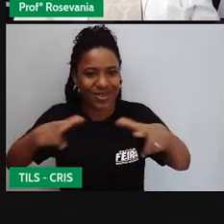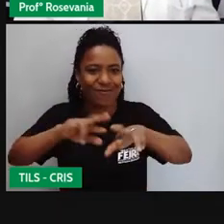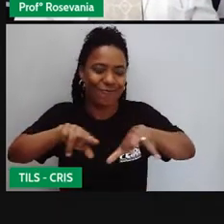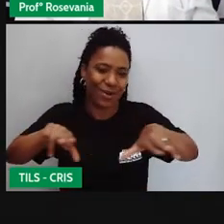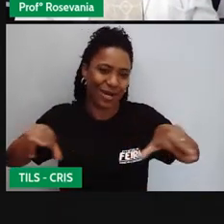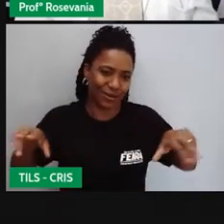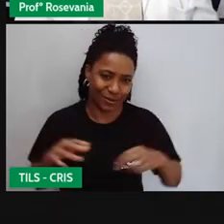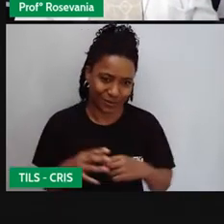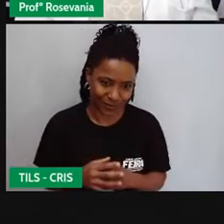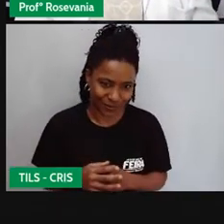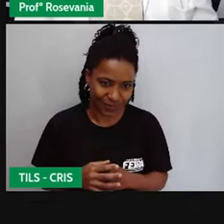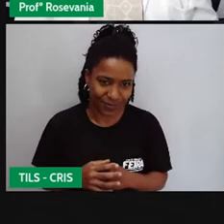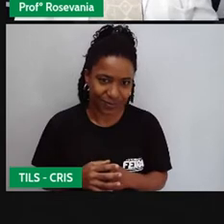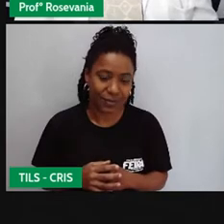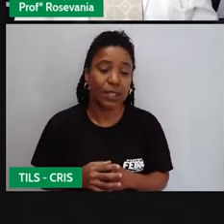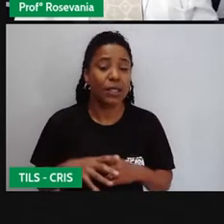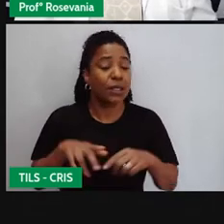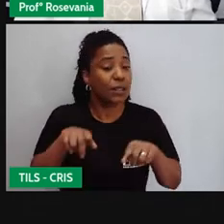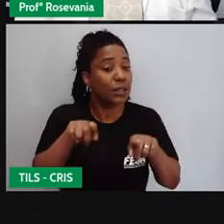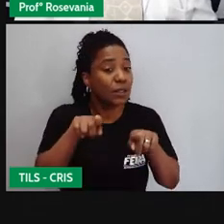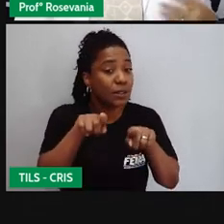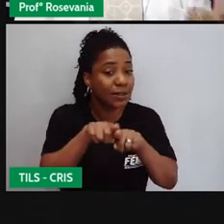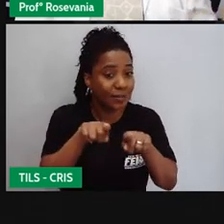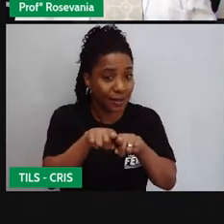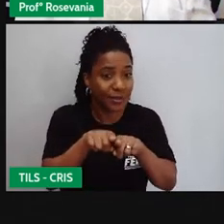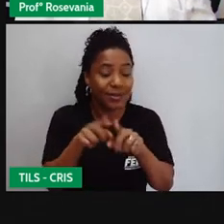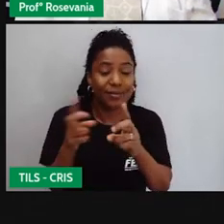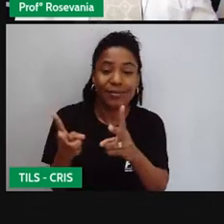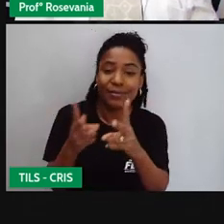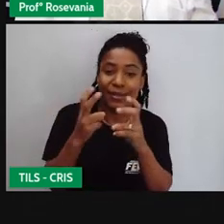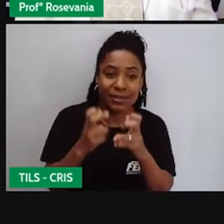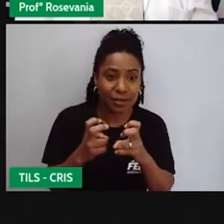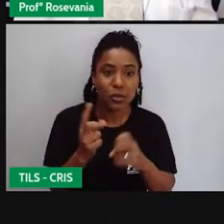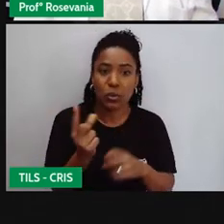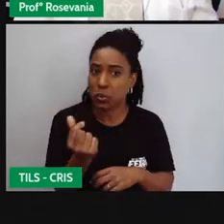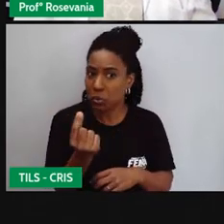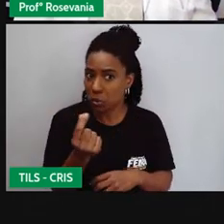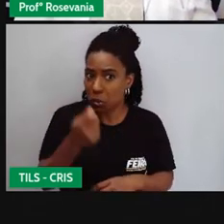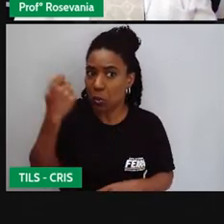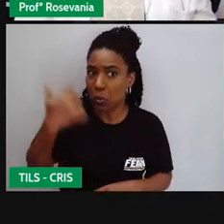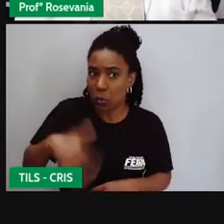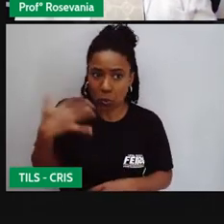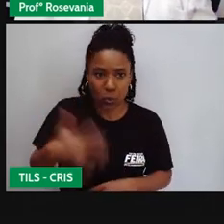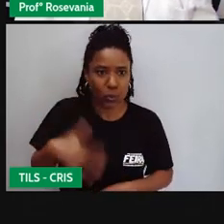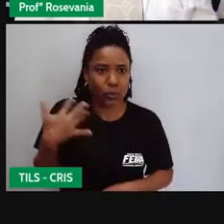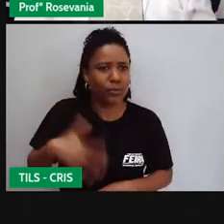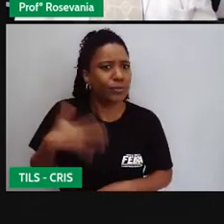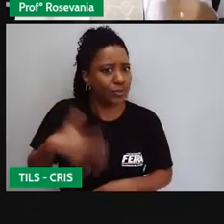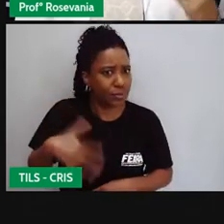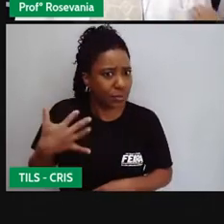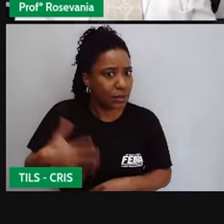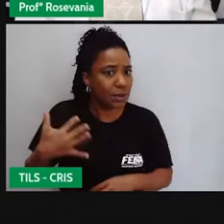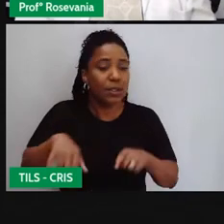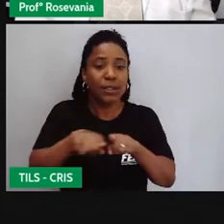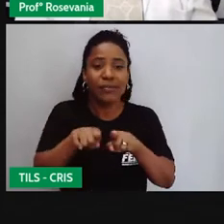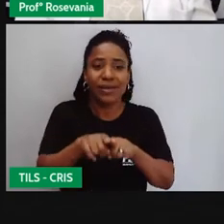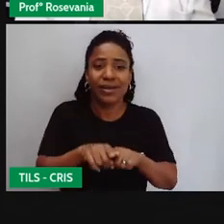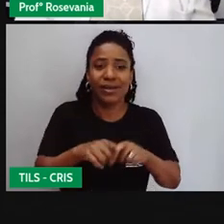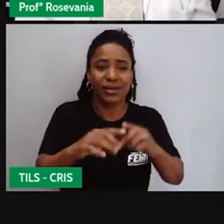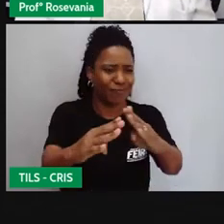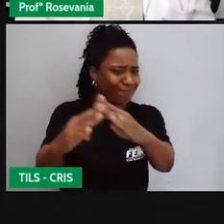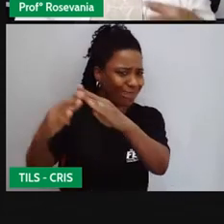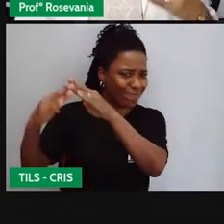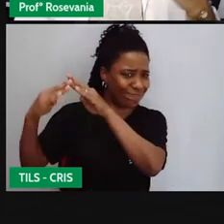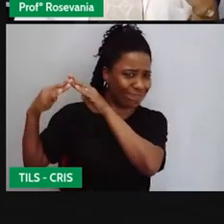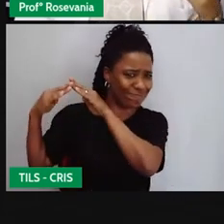E você vai perceber também que são altos investimentos e são grandes fazendas, são grandes áreas,